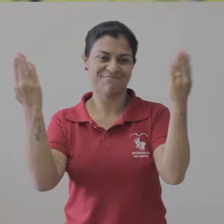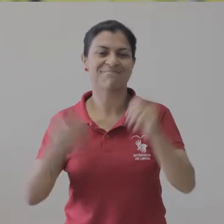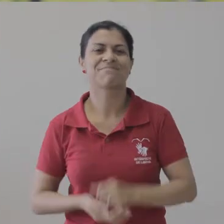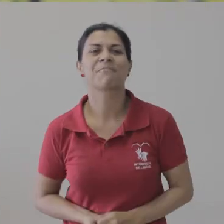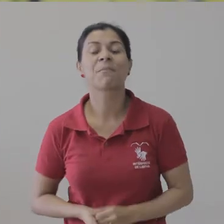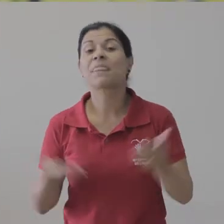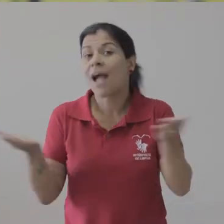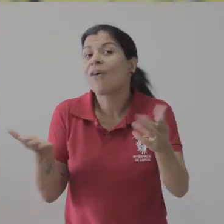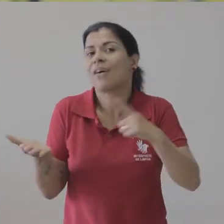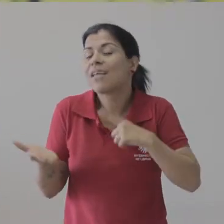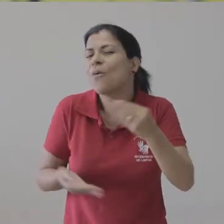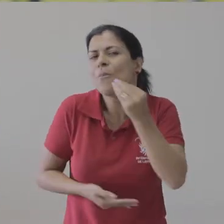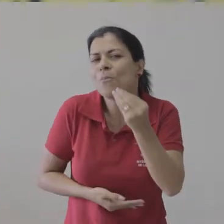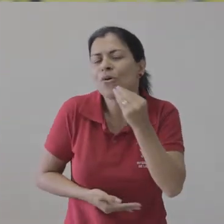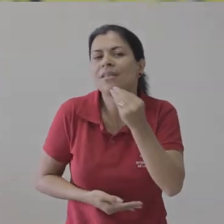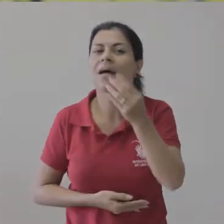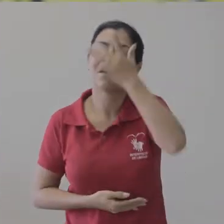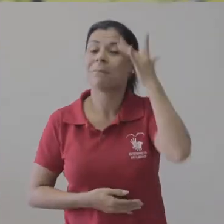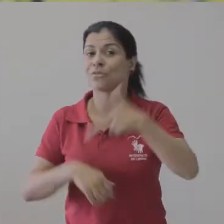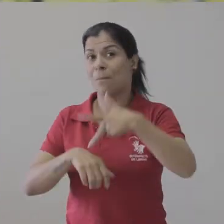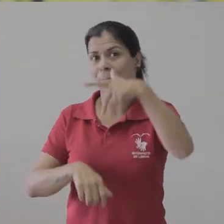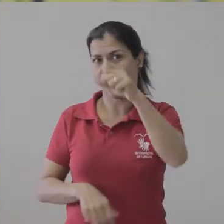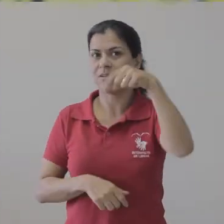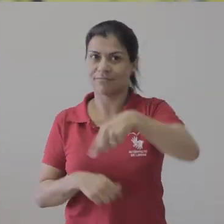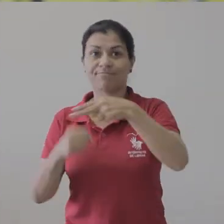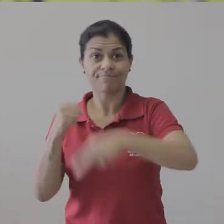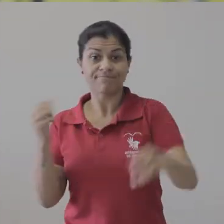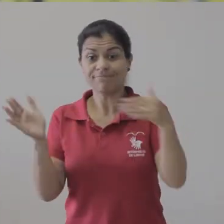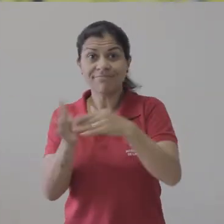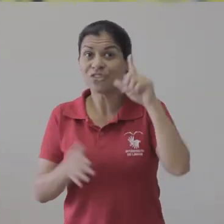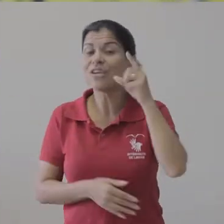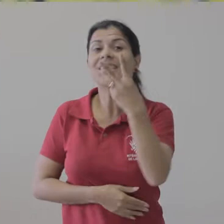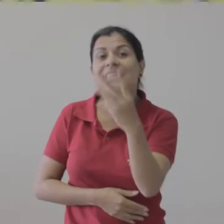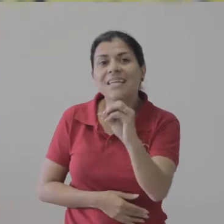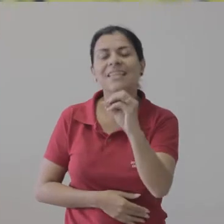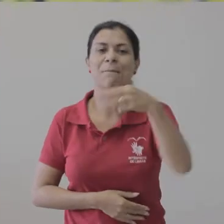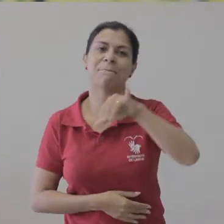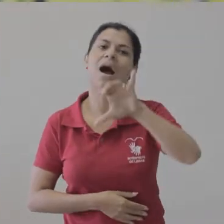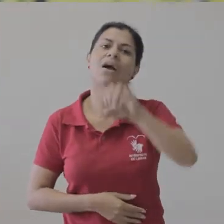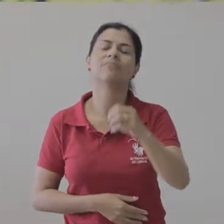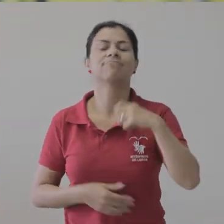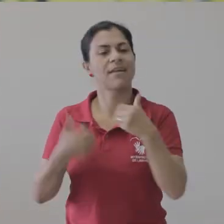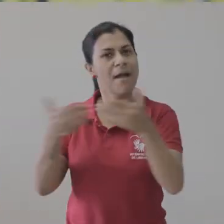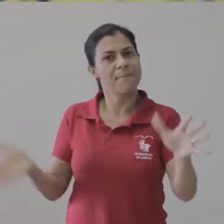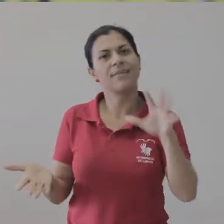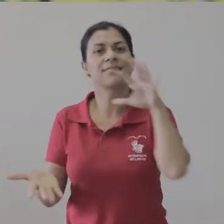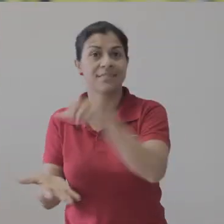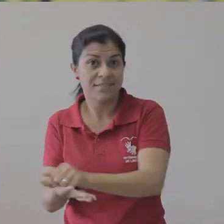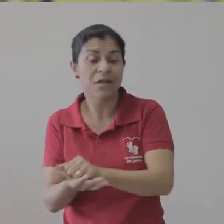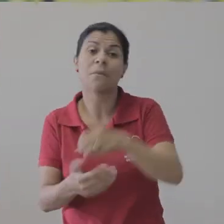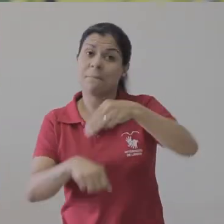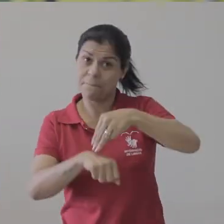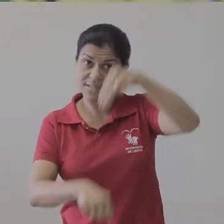Vamos agora às oportunidades para a pós-graduação na UFIS. Até o dia 30 de maio estão abertas as inscrições para os